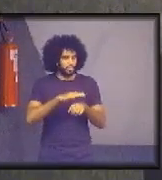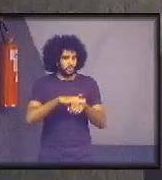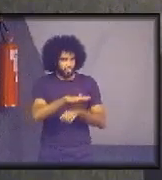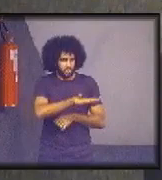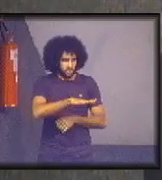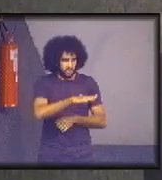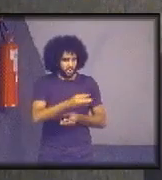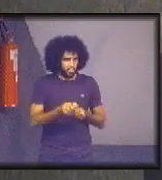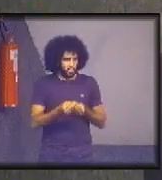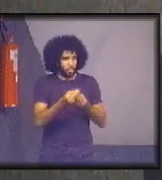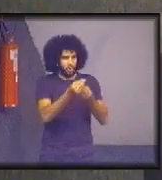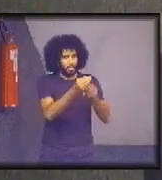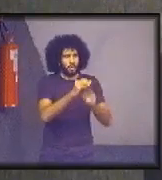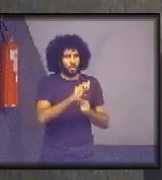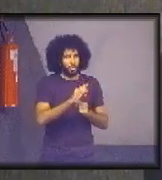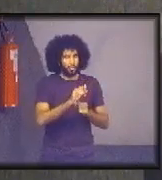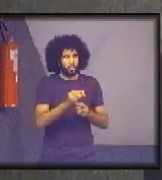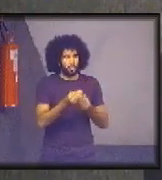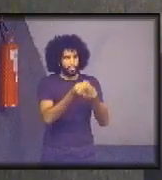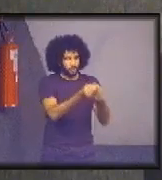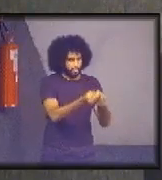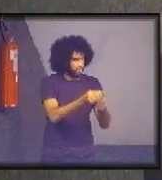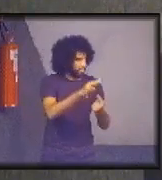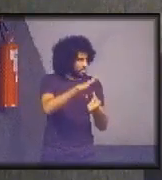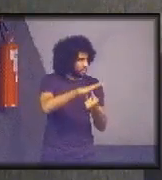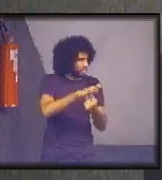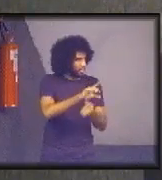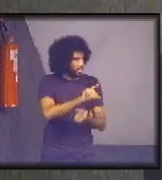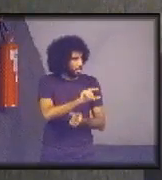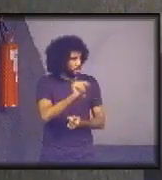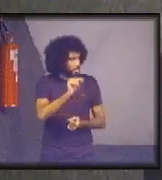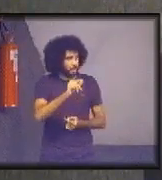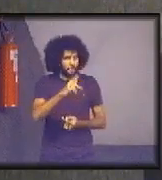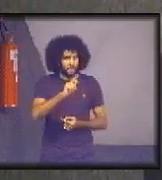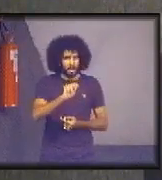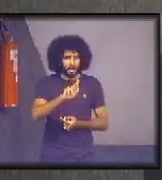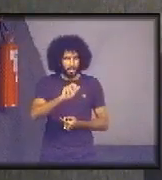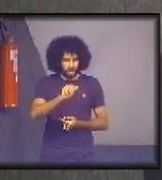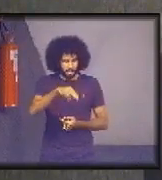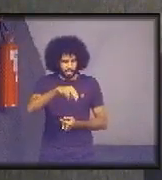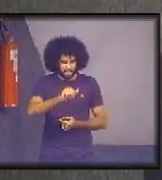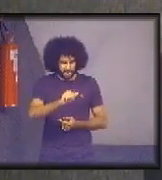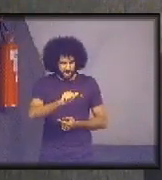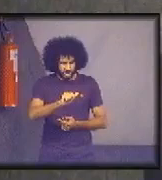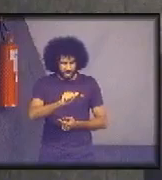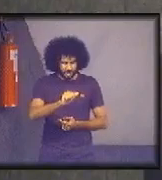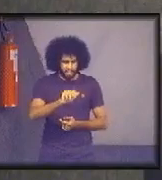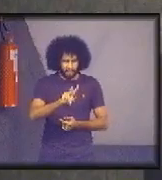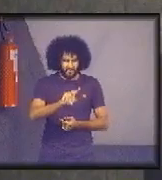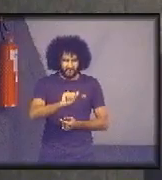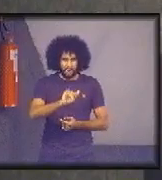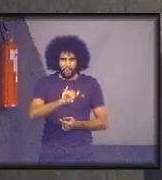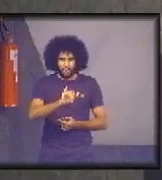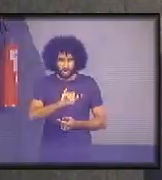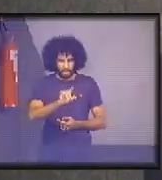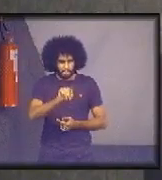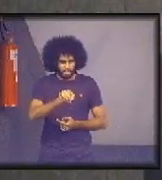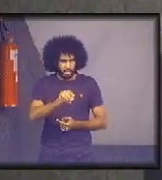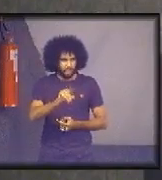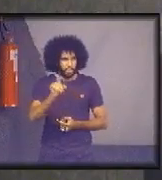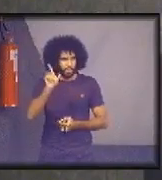doados pela prefeitura de Paranavaí. Foi escolhida o Paranavaí em razão da incidência solar, que é uma região norte do Paraná,